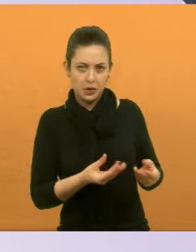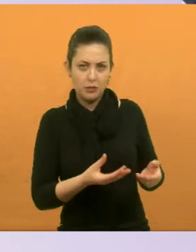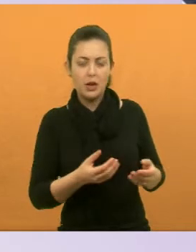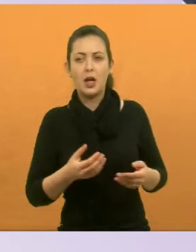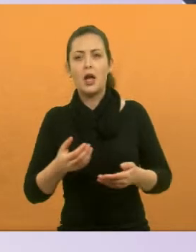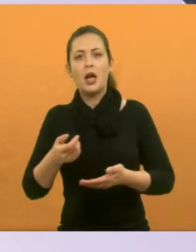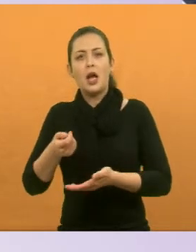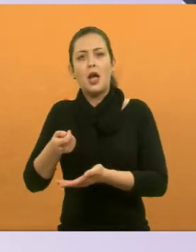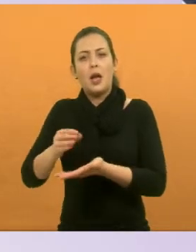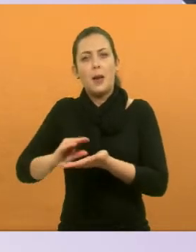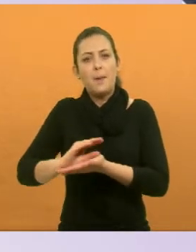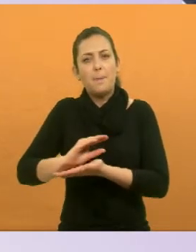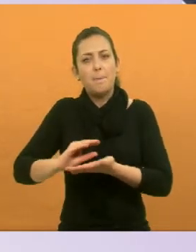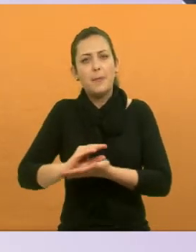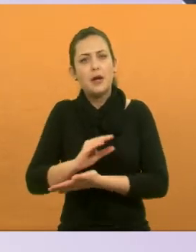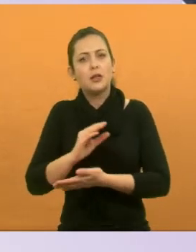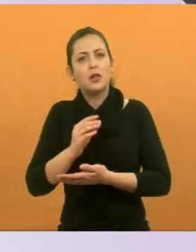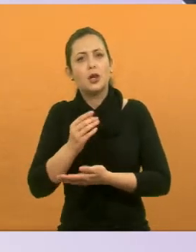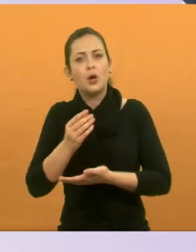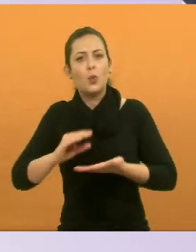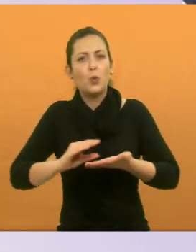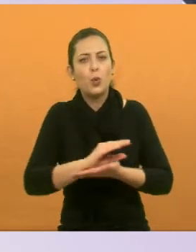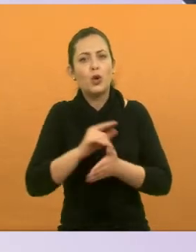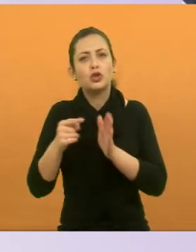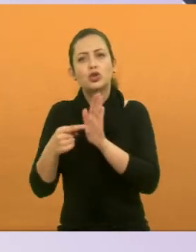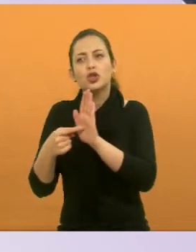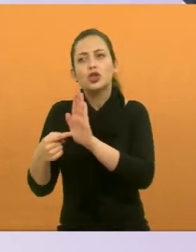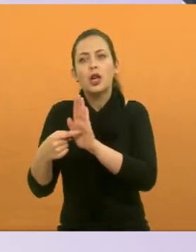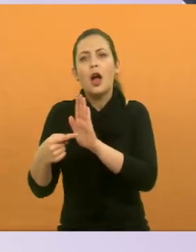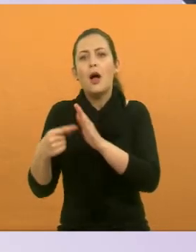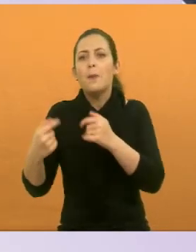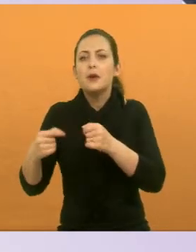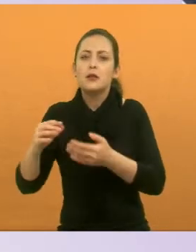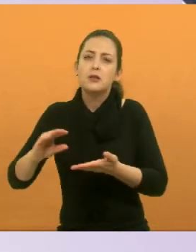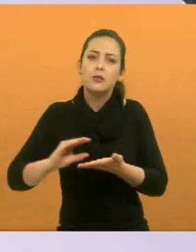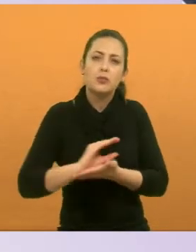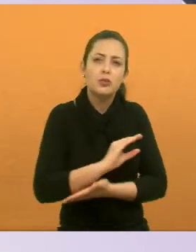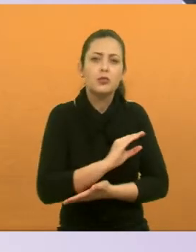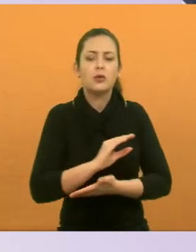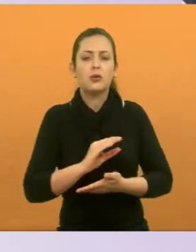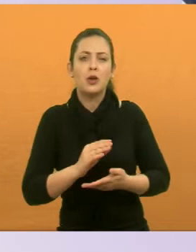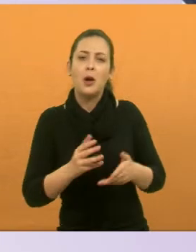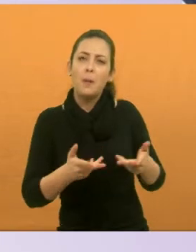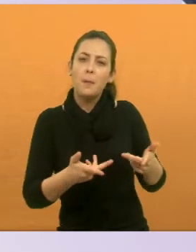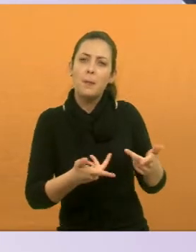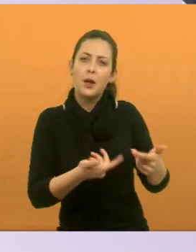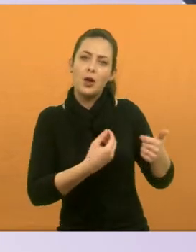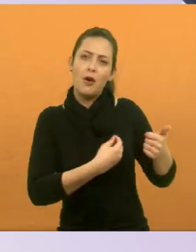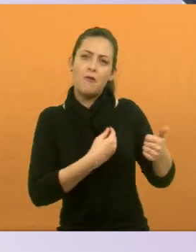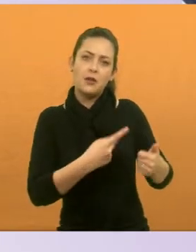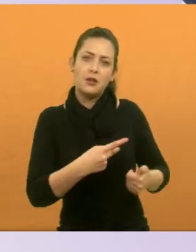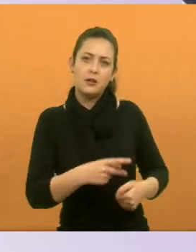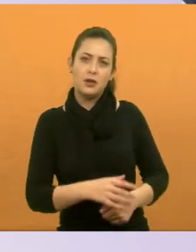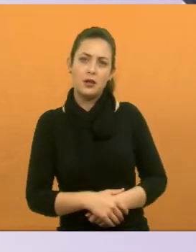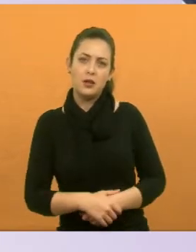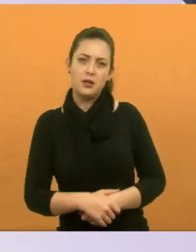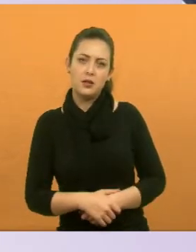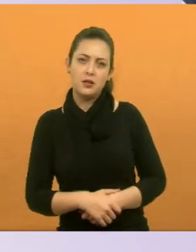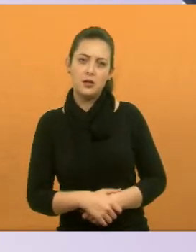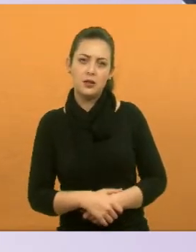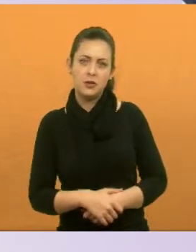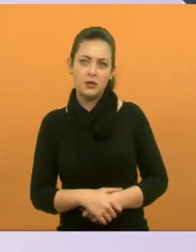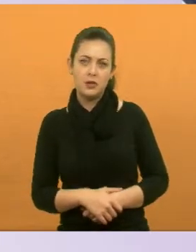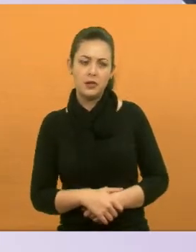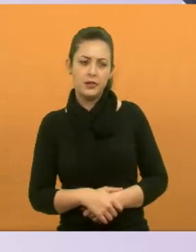impositiva, uma quantia, para estar fazendo a reforma desse canil, dando maior dignidade para os animais. e não